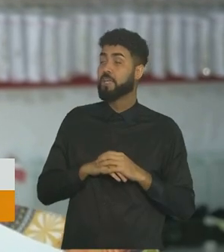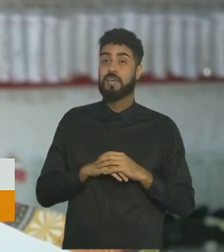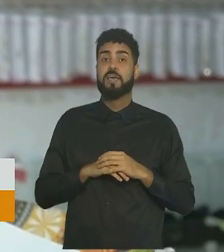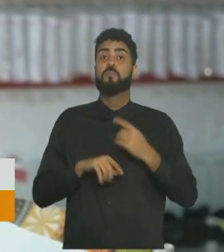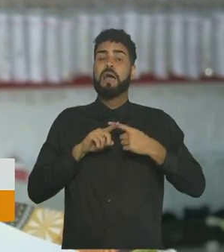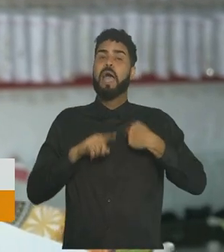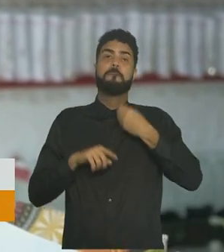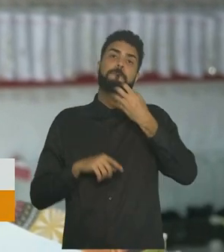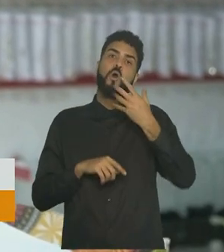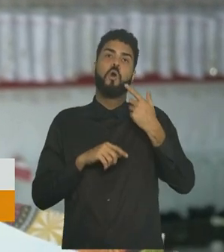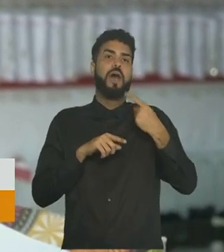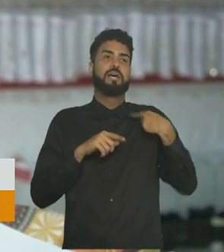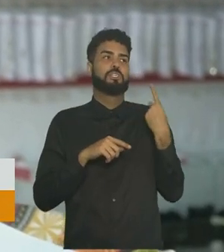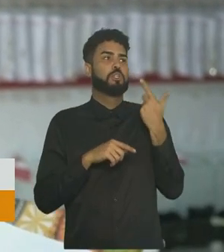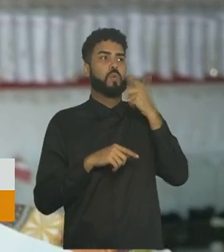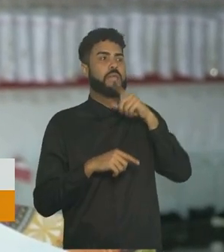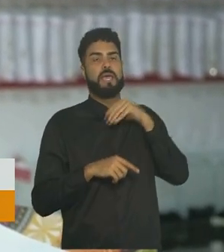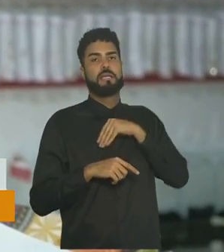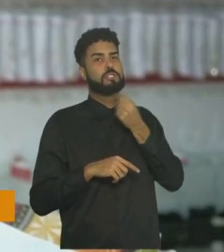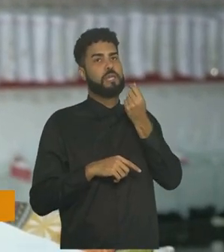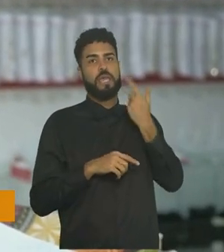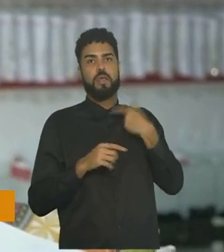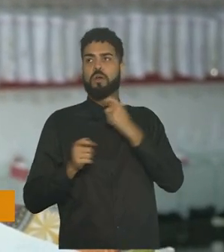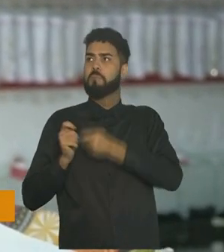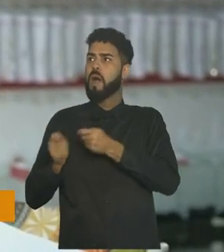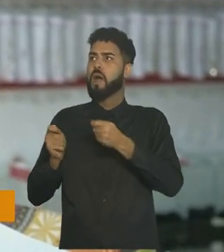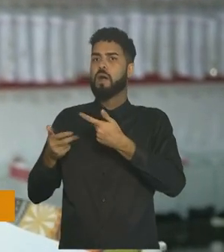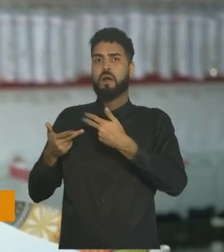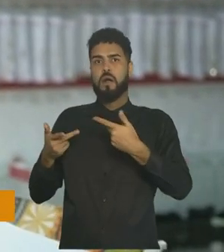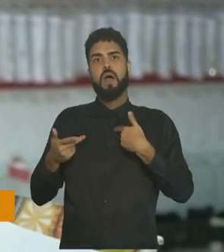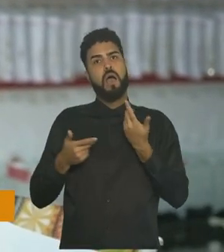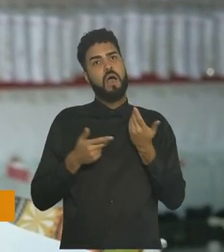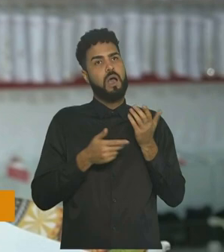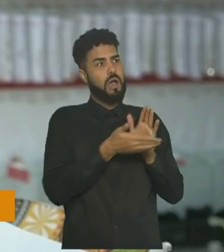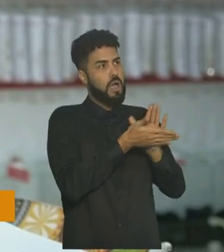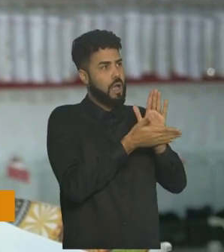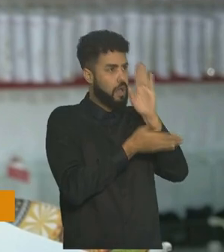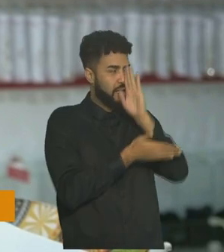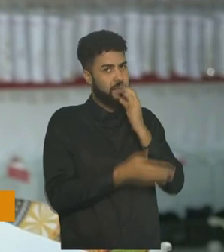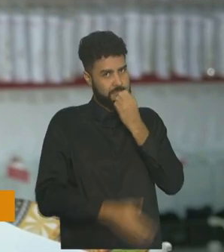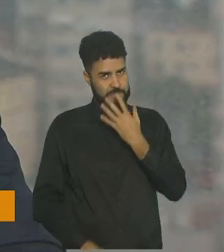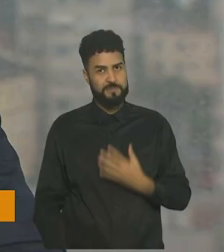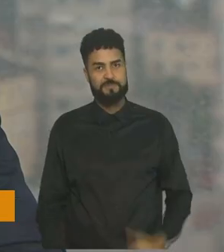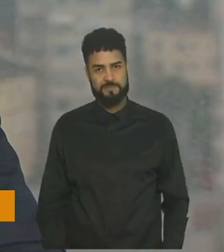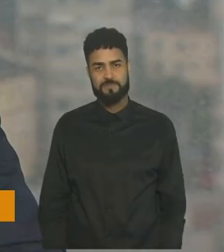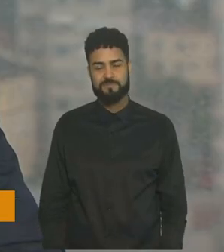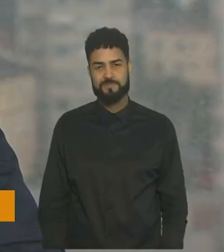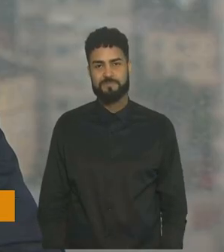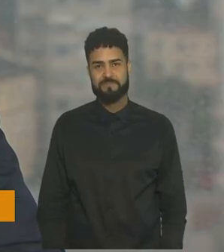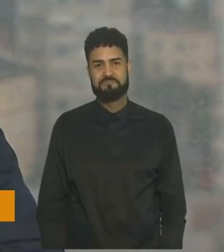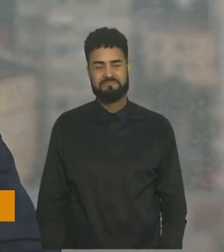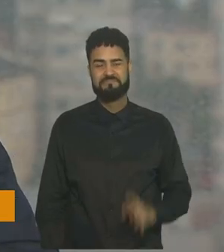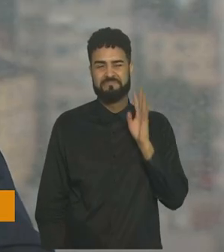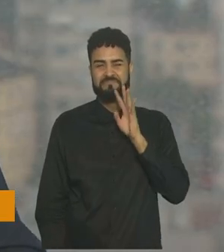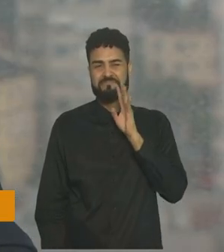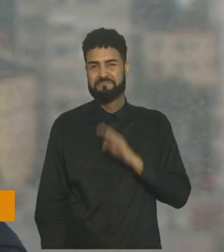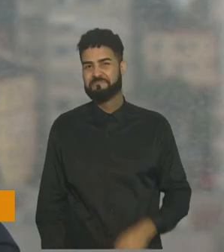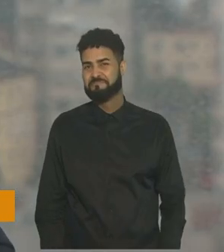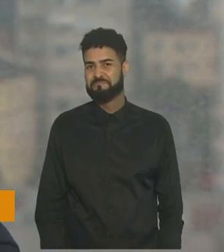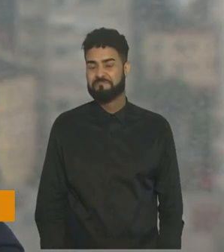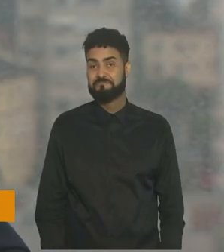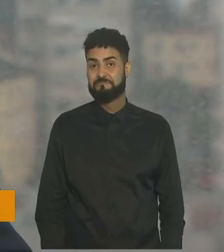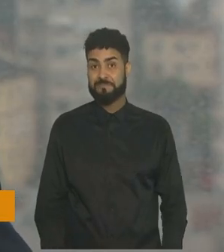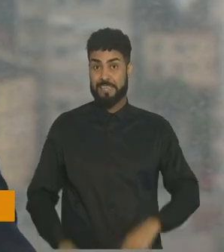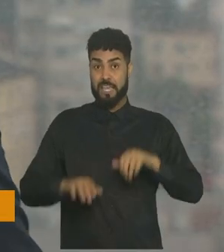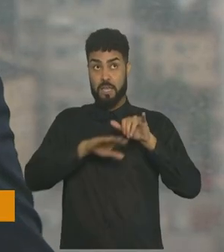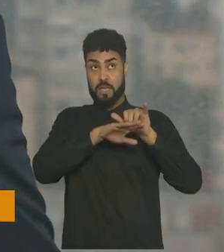uma renda fixa para estar pagando impressões e tudo, né? Legal, né? A